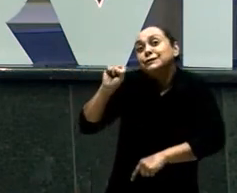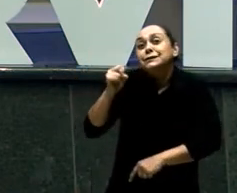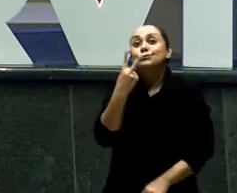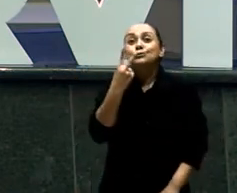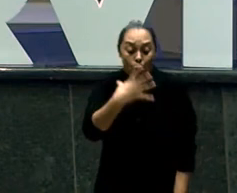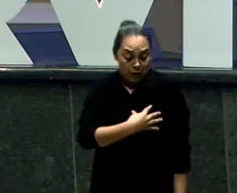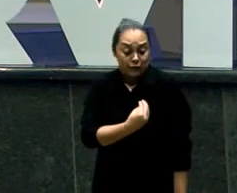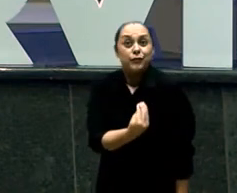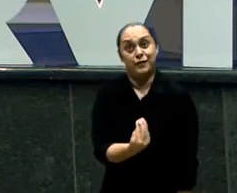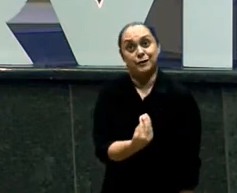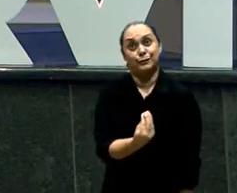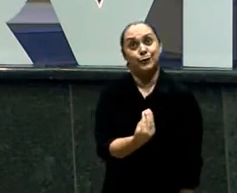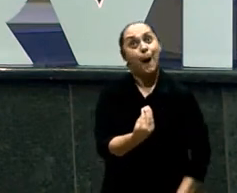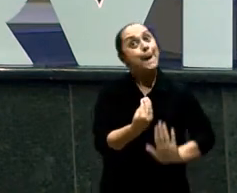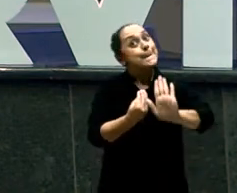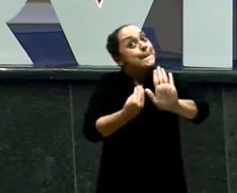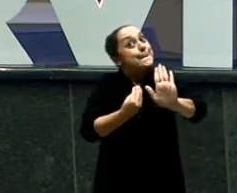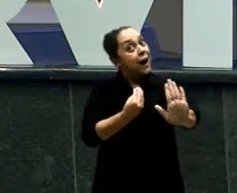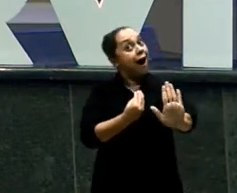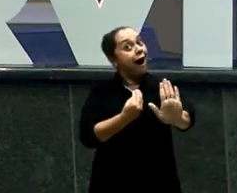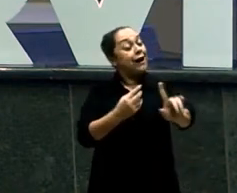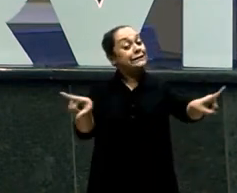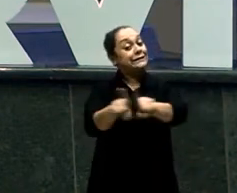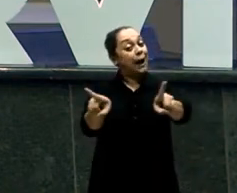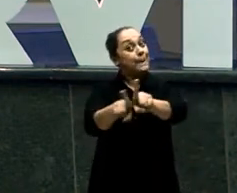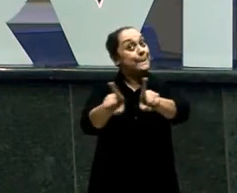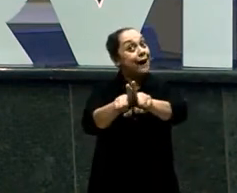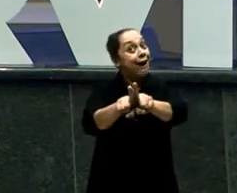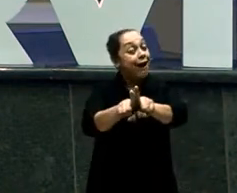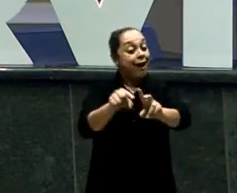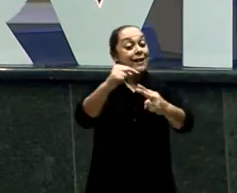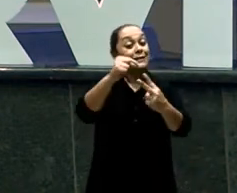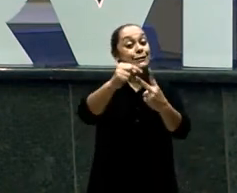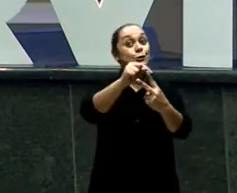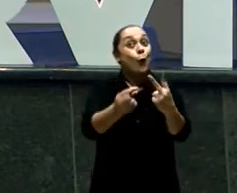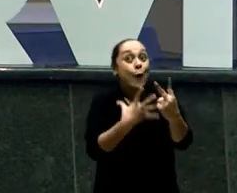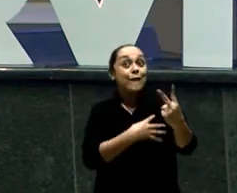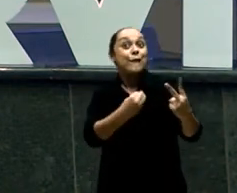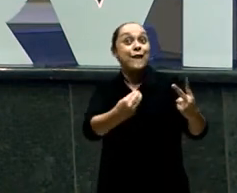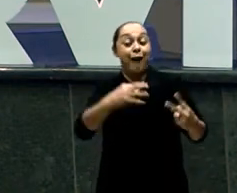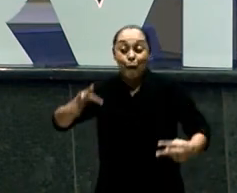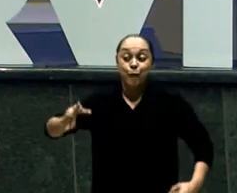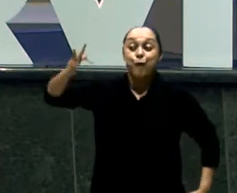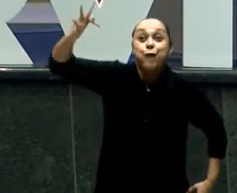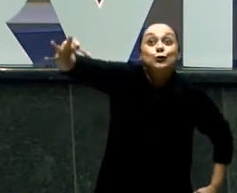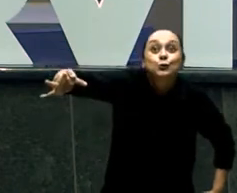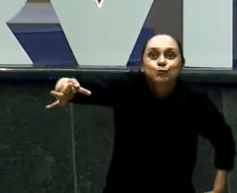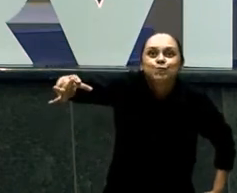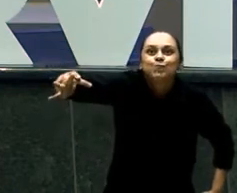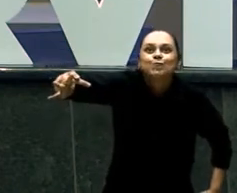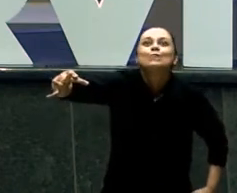Filhos Mas que ali Estava o futuro De duas Grandes Nações Se eles tiverem